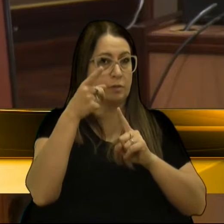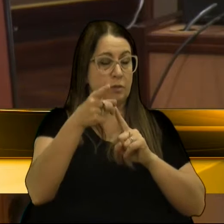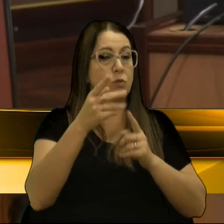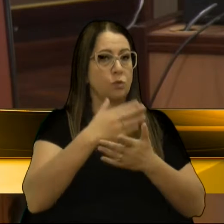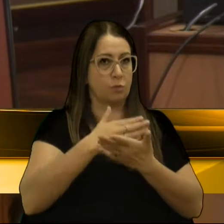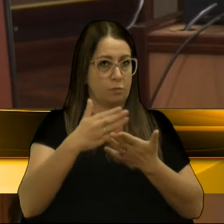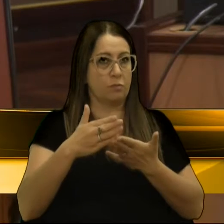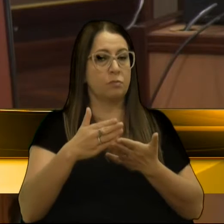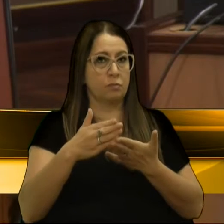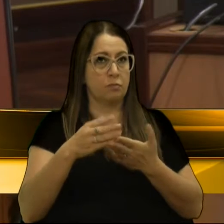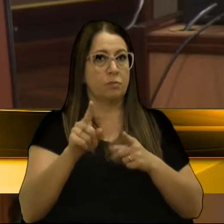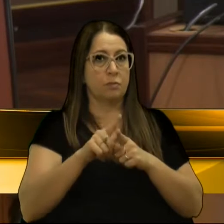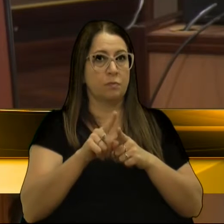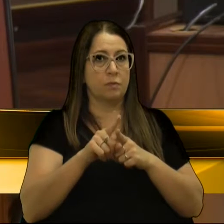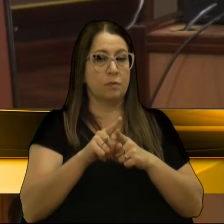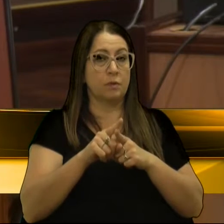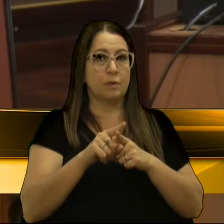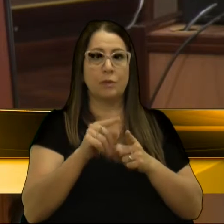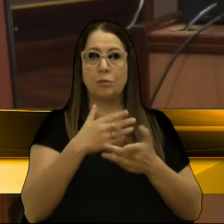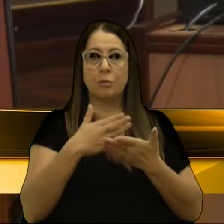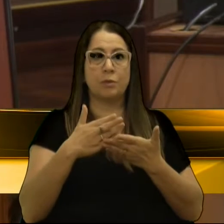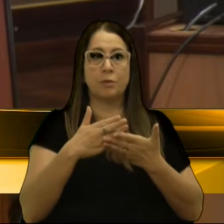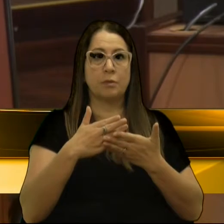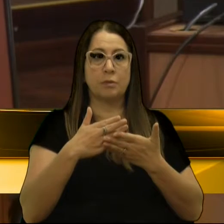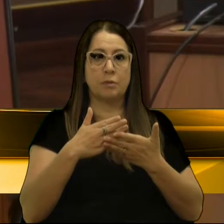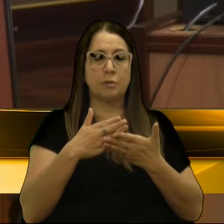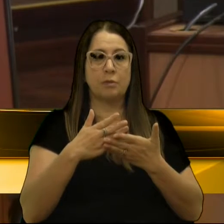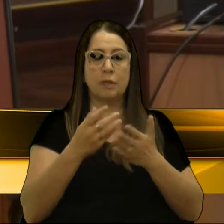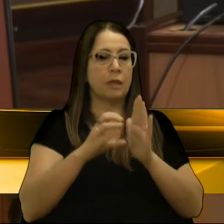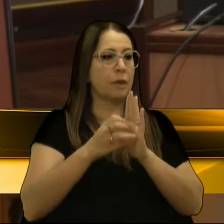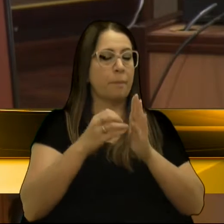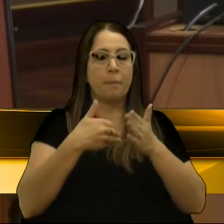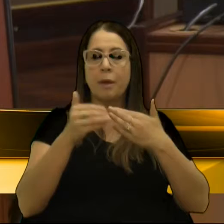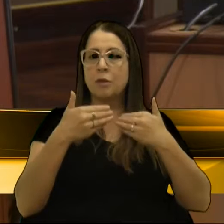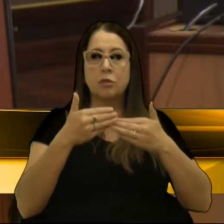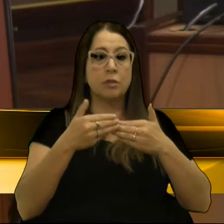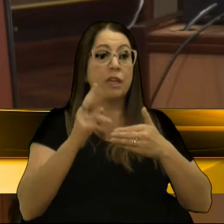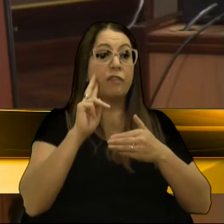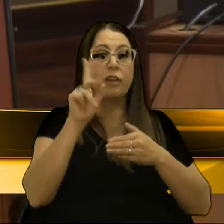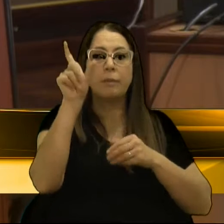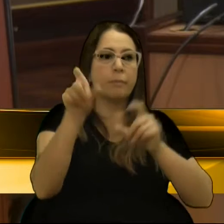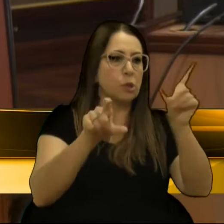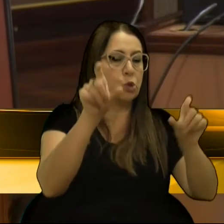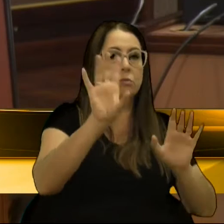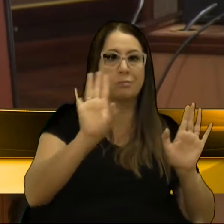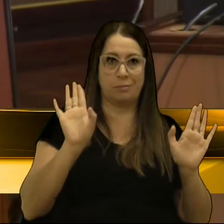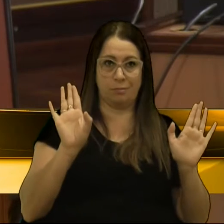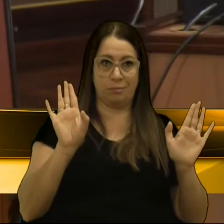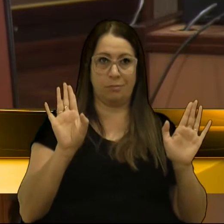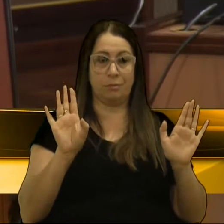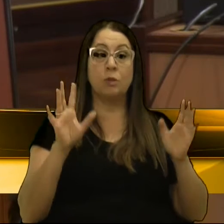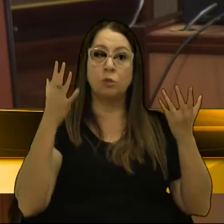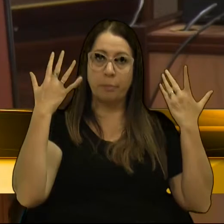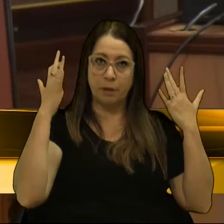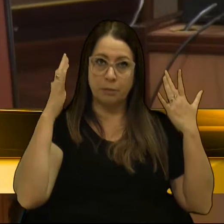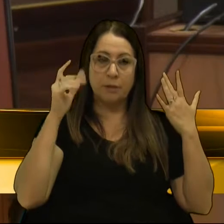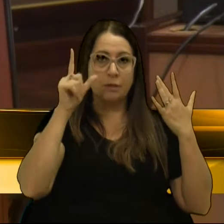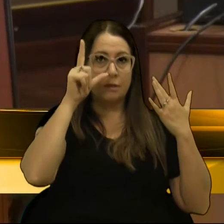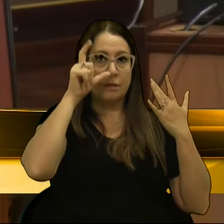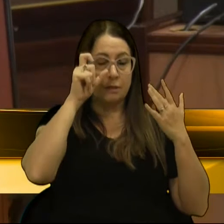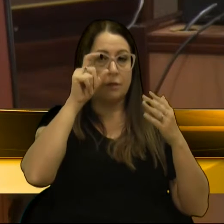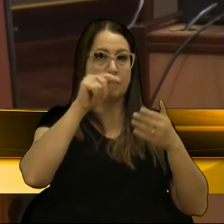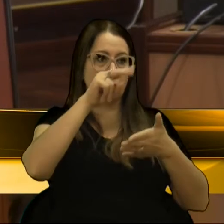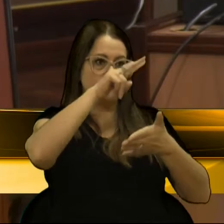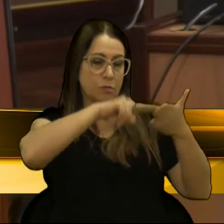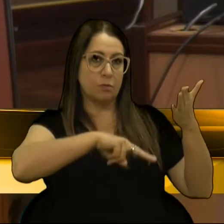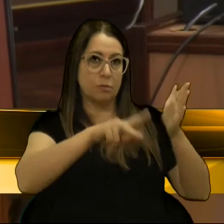no início, que a partir de agora a gente não tem que ver partidos, a gente tem que ver pessoas. E quando o senhor parabeniza o Scalco pela reportagem